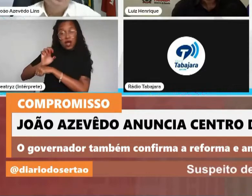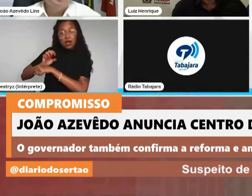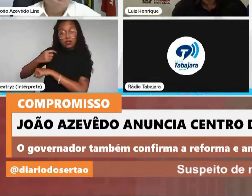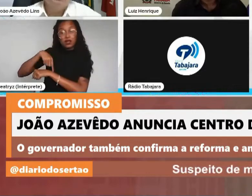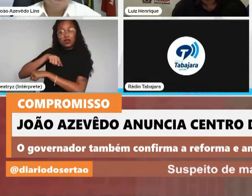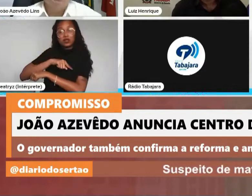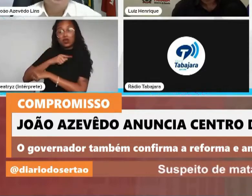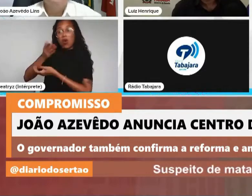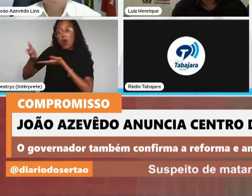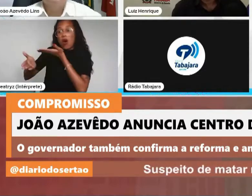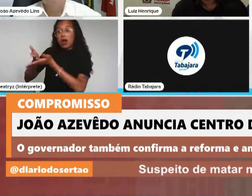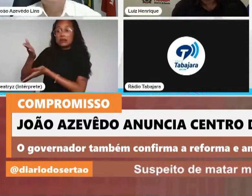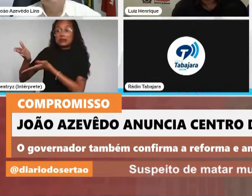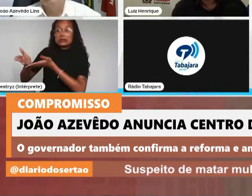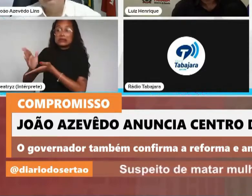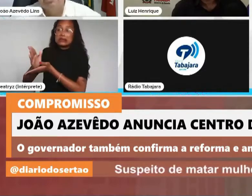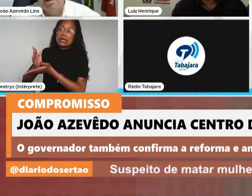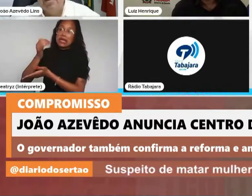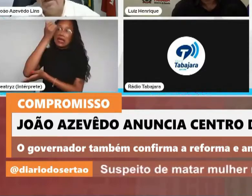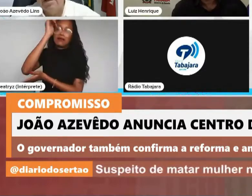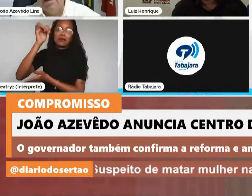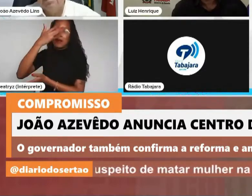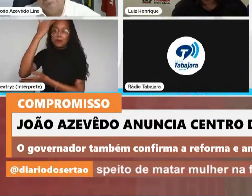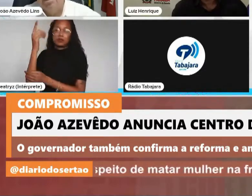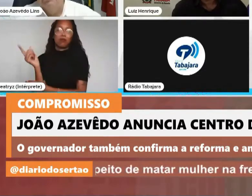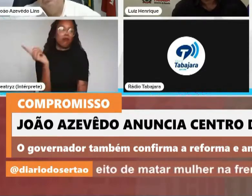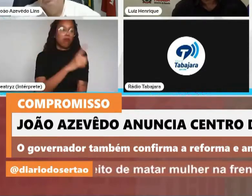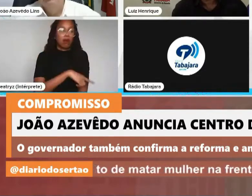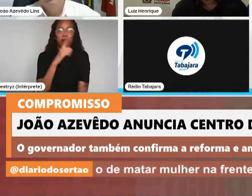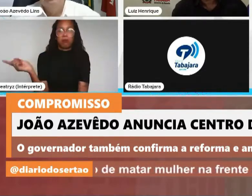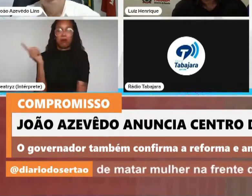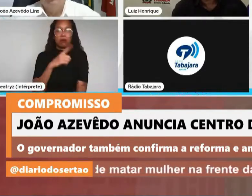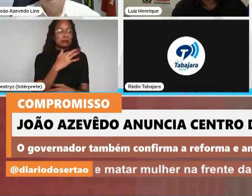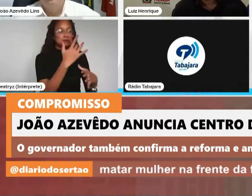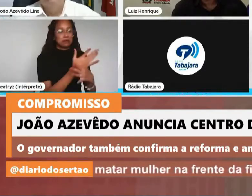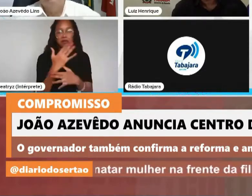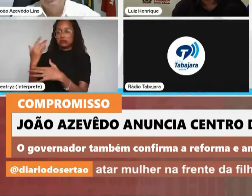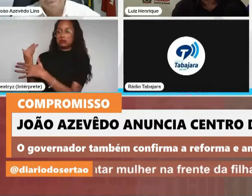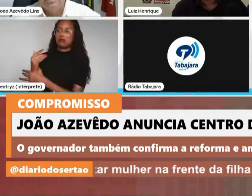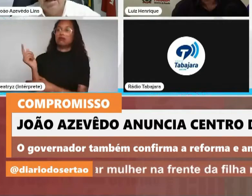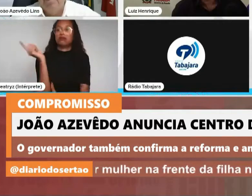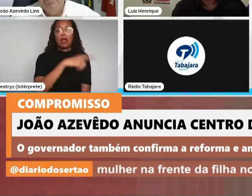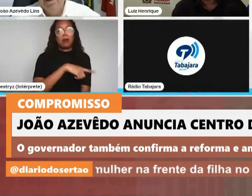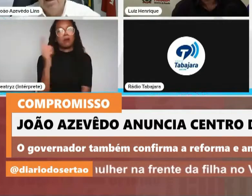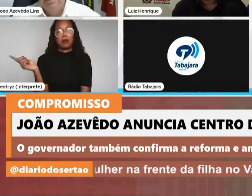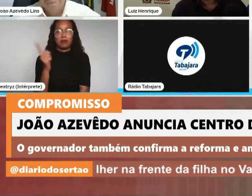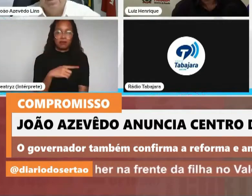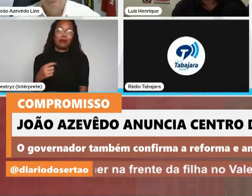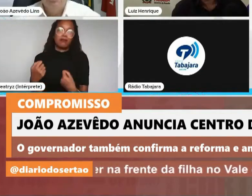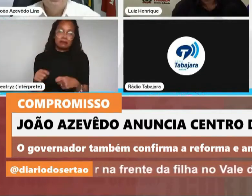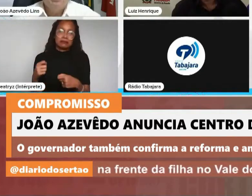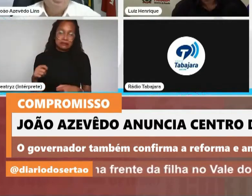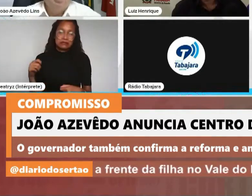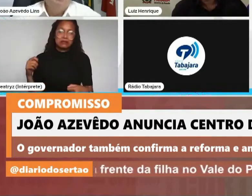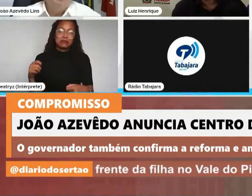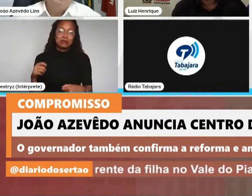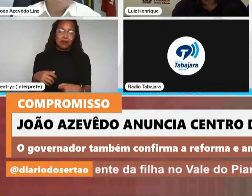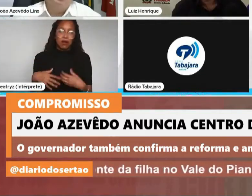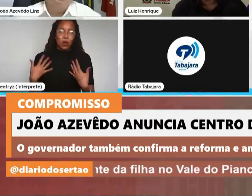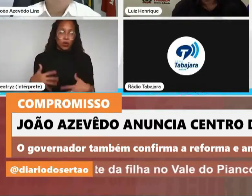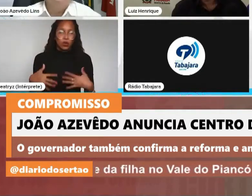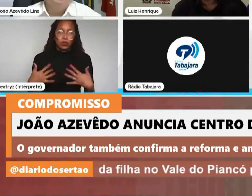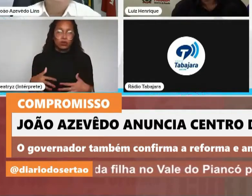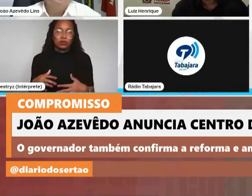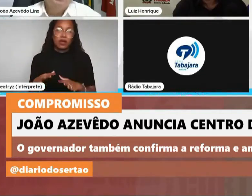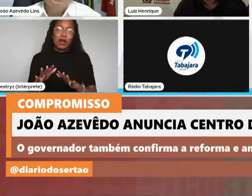atender e evitar o deslocamento das pessoas, que tem que fazer esse trabalho de deslocamento, ter essa, eu diria que é